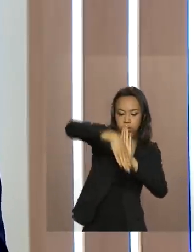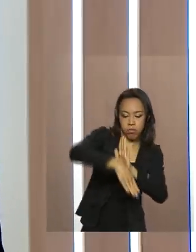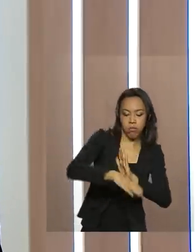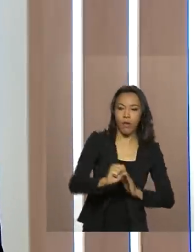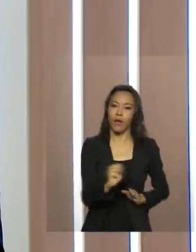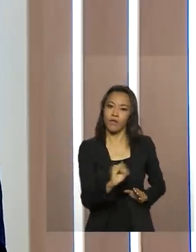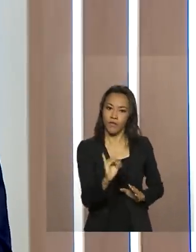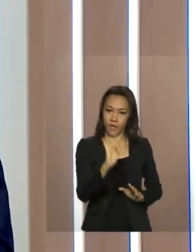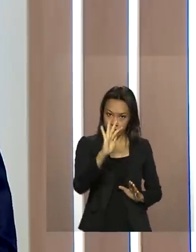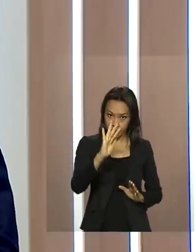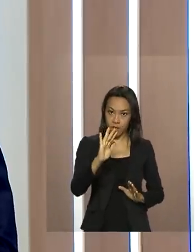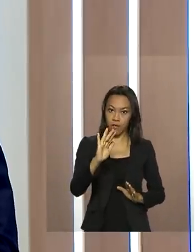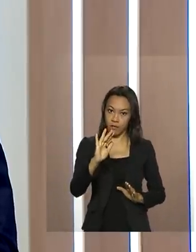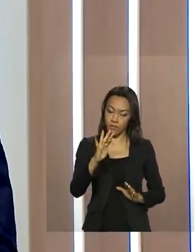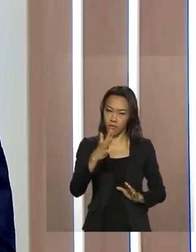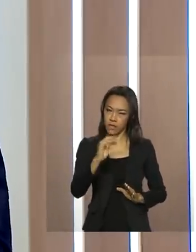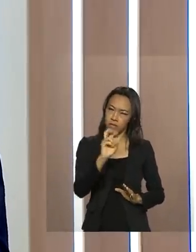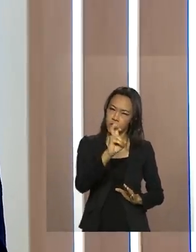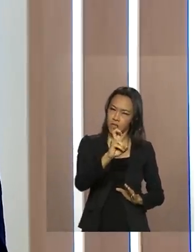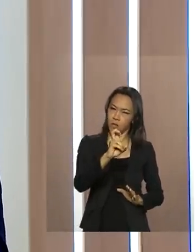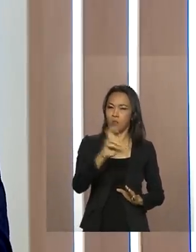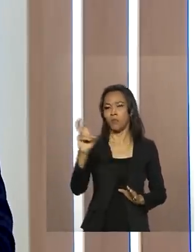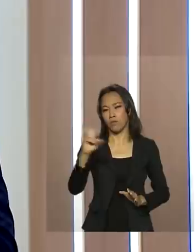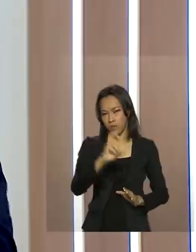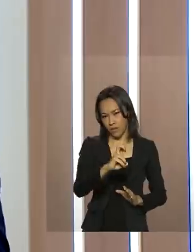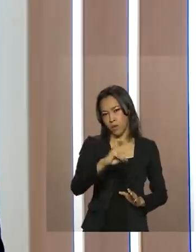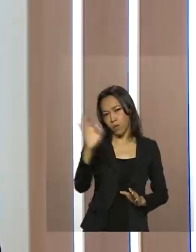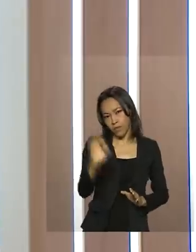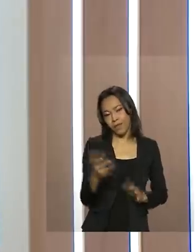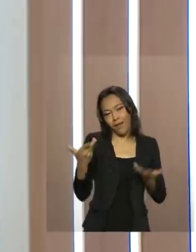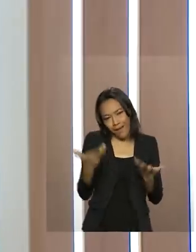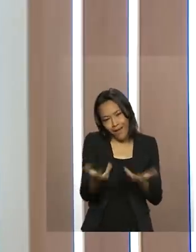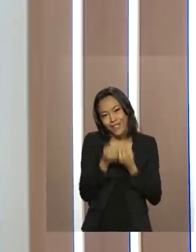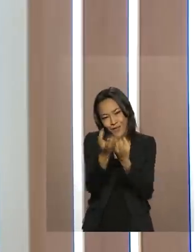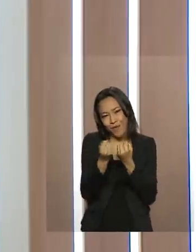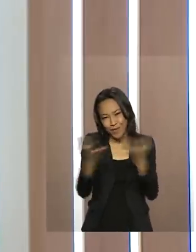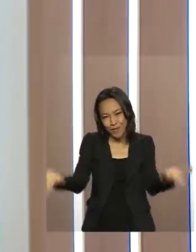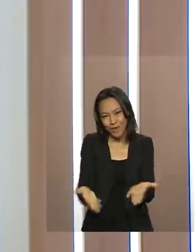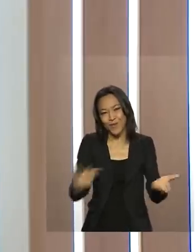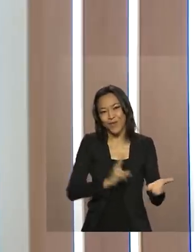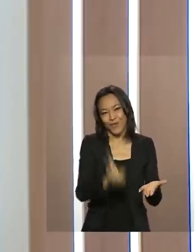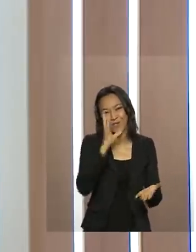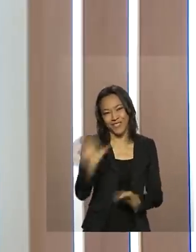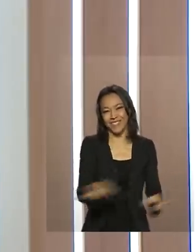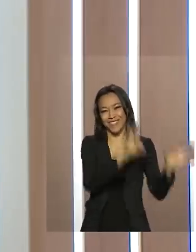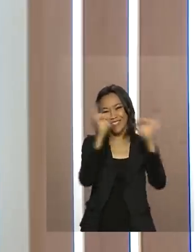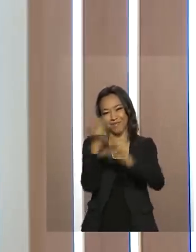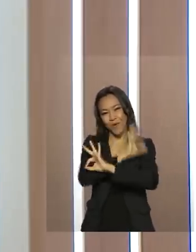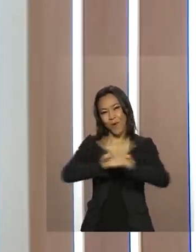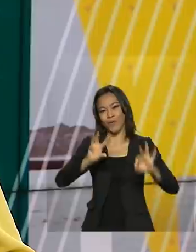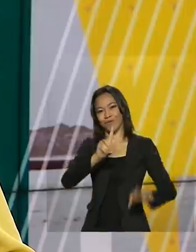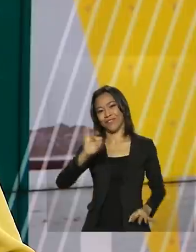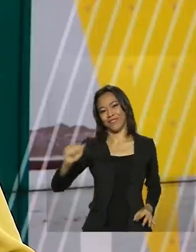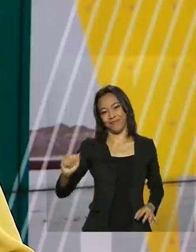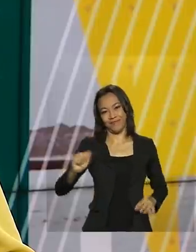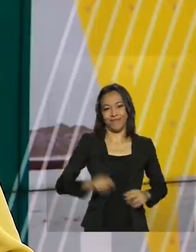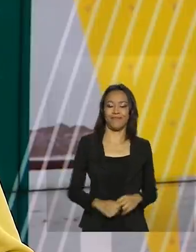provavelmente, estando em algo em torno de 5%. Essa é informação que nós tínhamos para hoje. Continue conosco e tenha um ótimo dia.